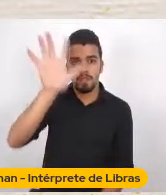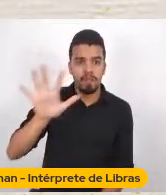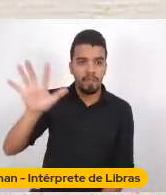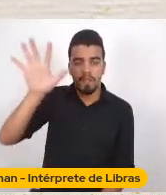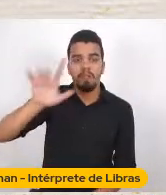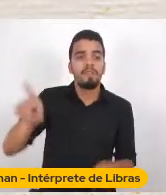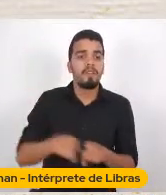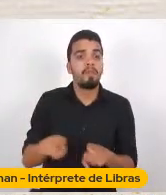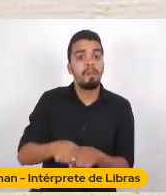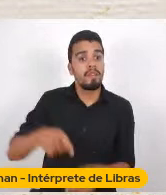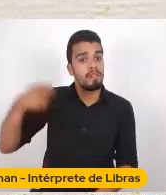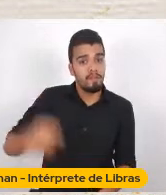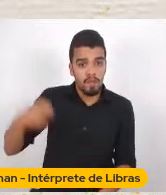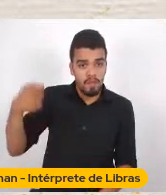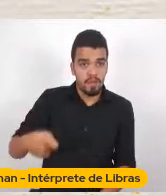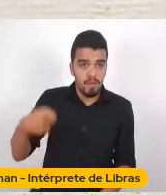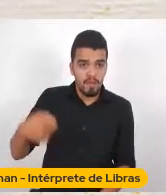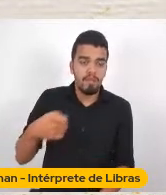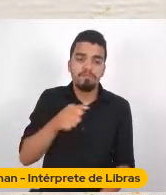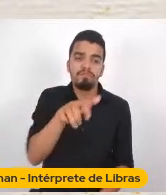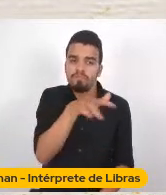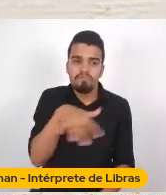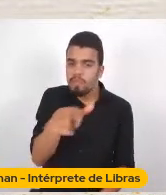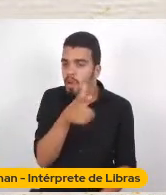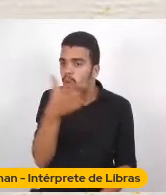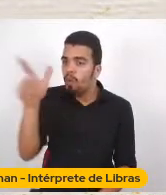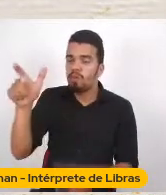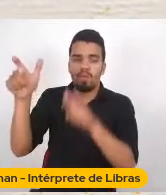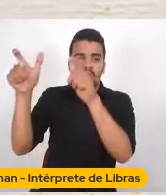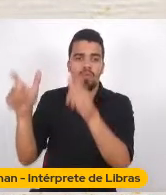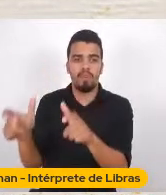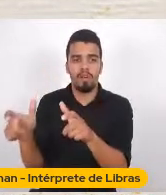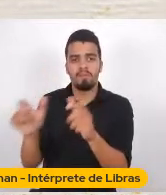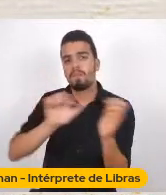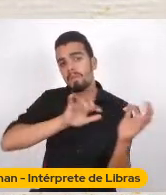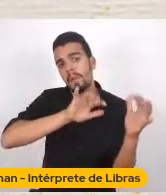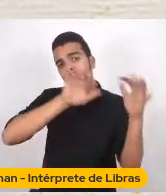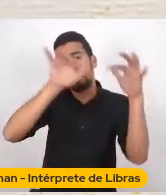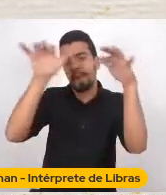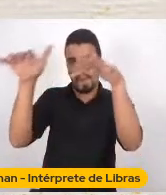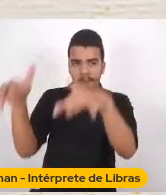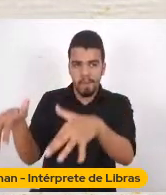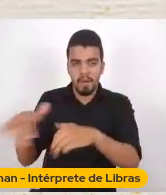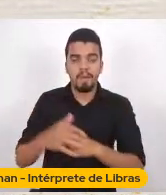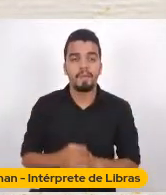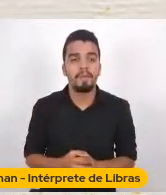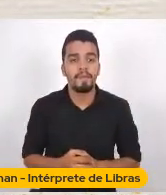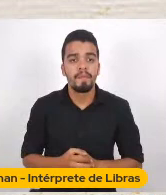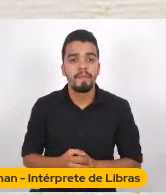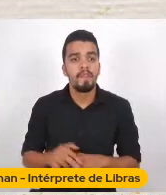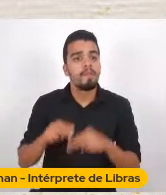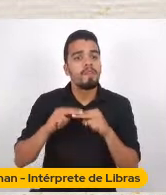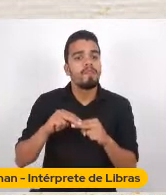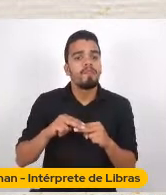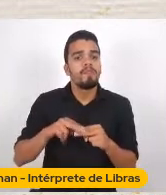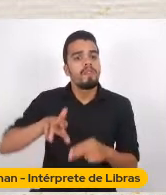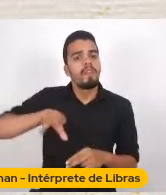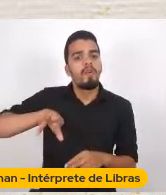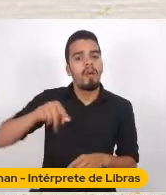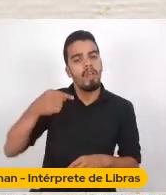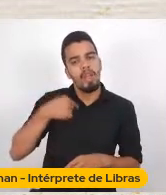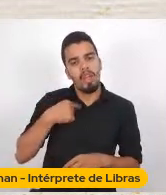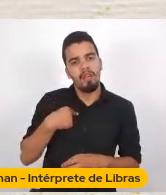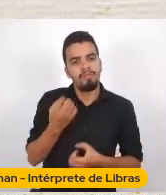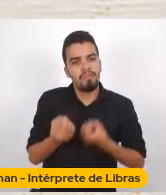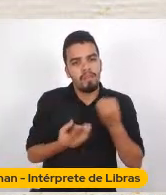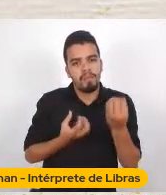territorialidade Em território outro Então Esse processo De orientalização Ele sintetiza muito Isso não é meu Isso é do Eduardo Said